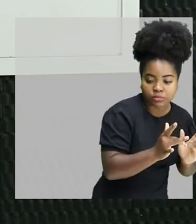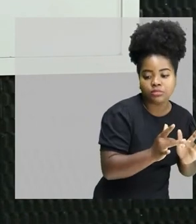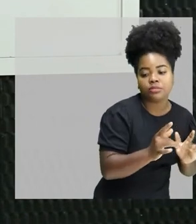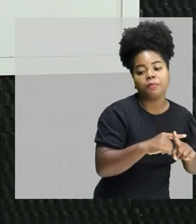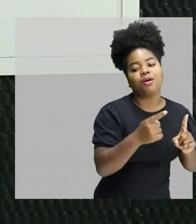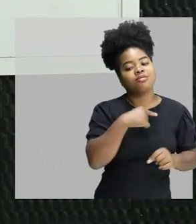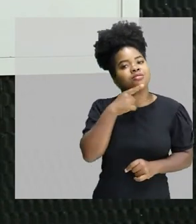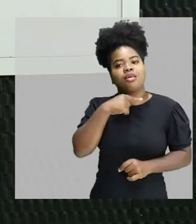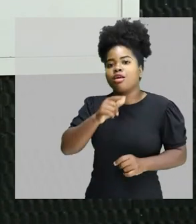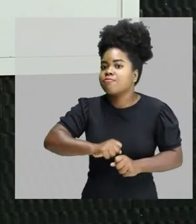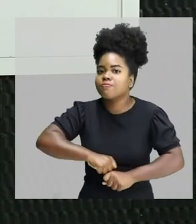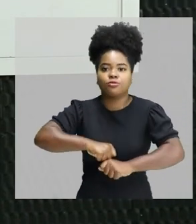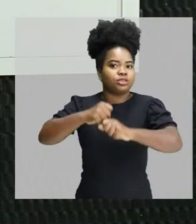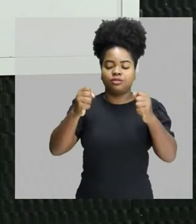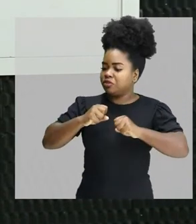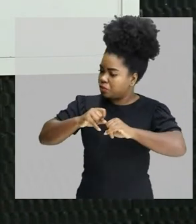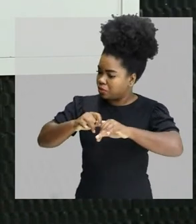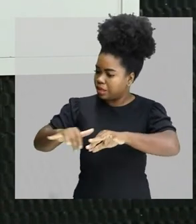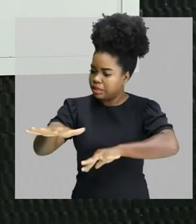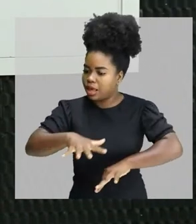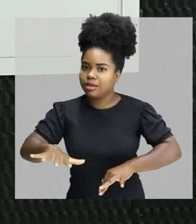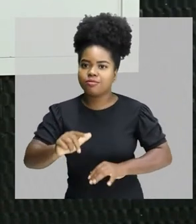Tá ok? No caso, esse não material aqui,